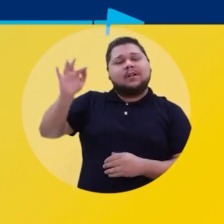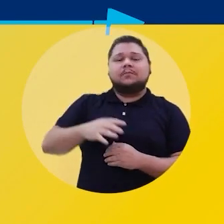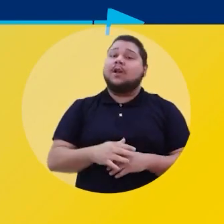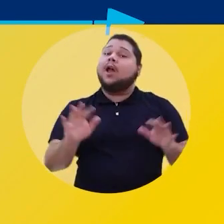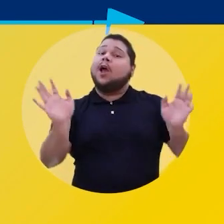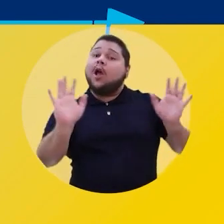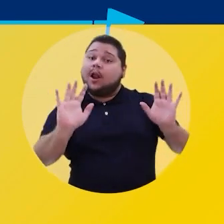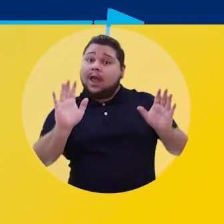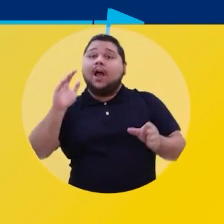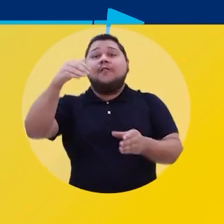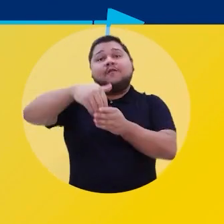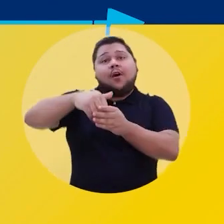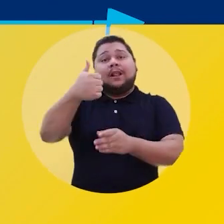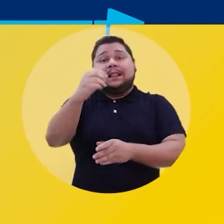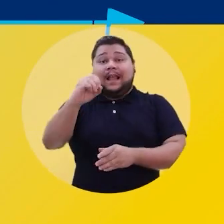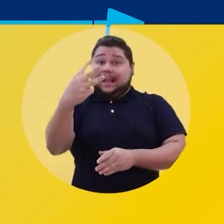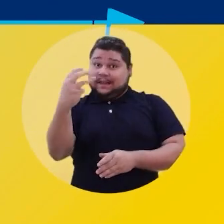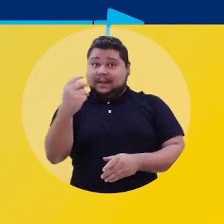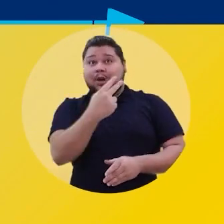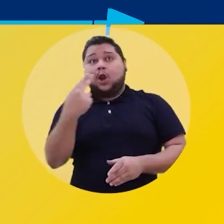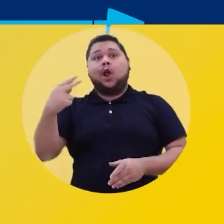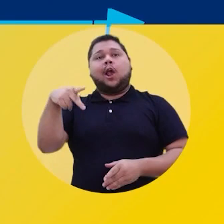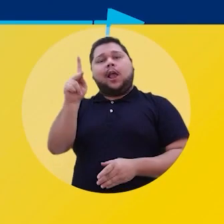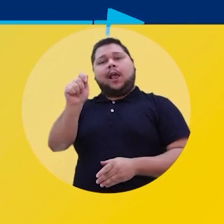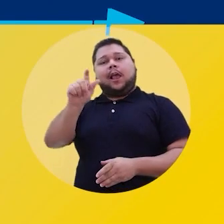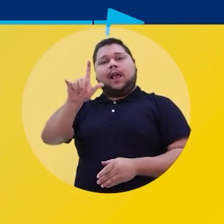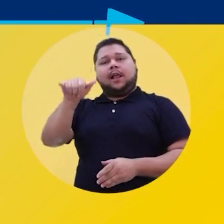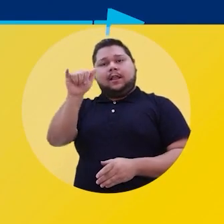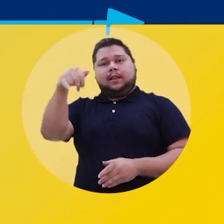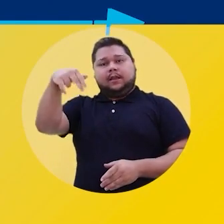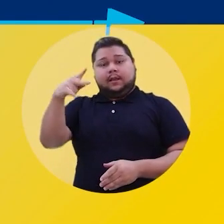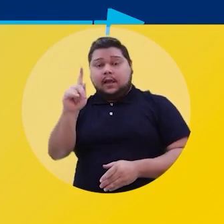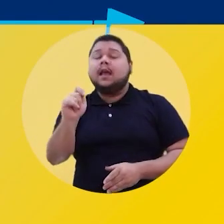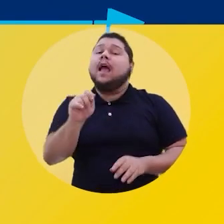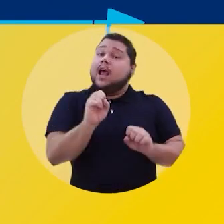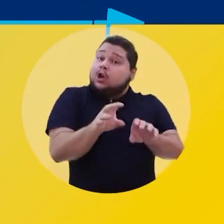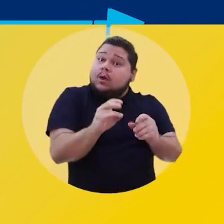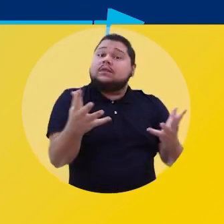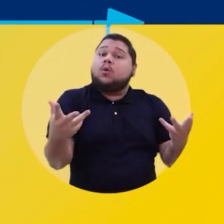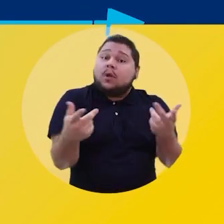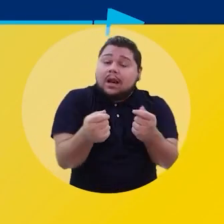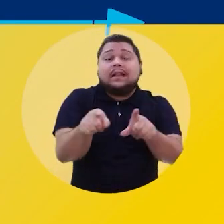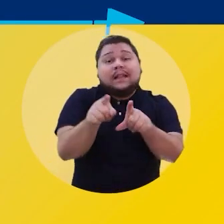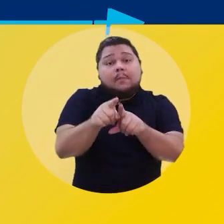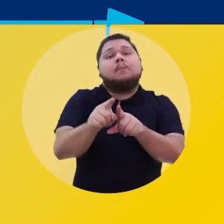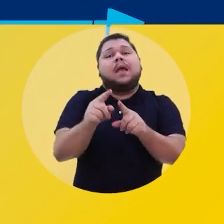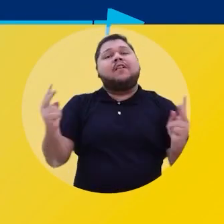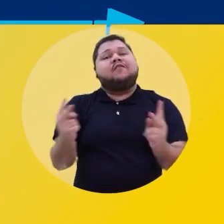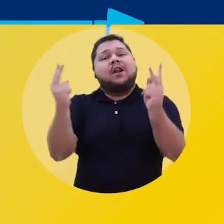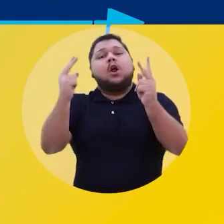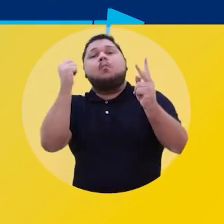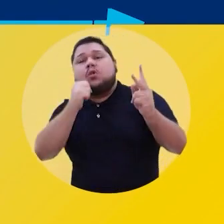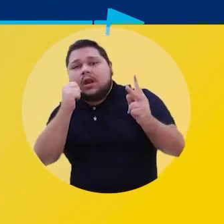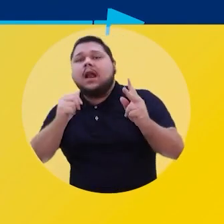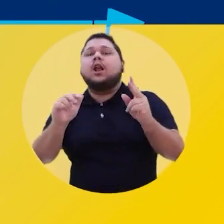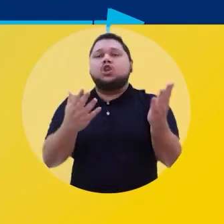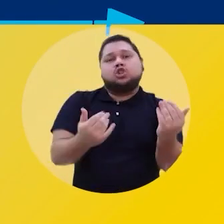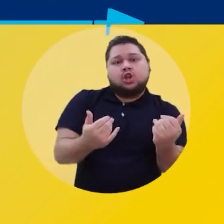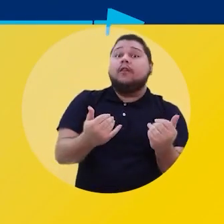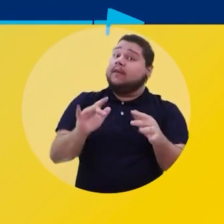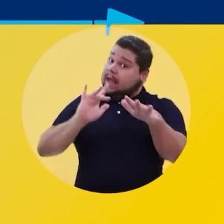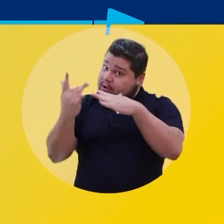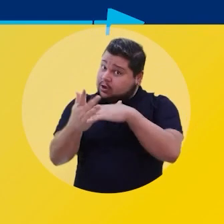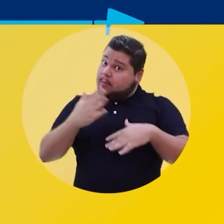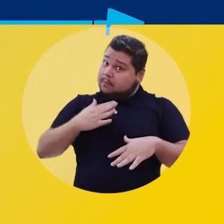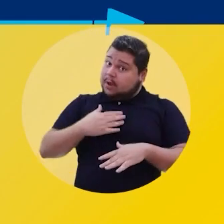deputado federal. Olá, vote 1030 Kalinka. Por educação de qualidade e valorização da família, inclusão de jovens e mulheres no mercado